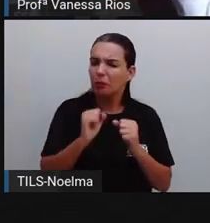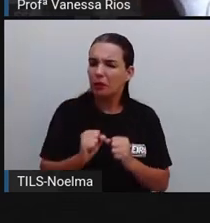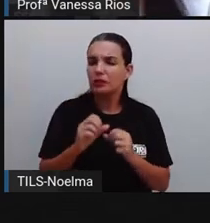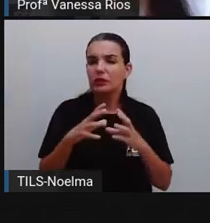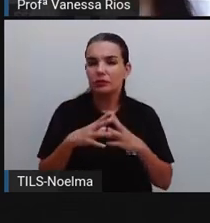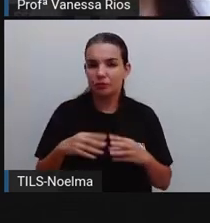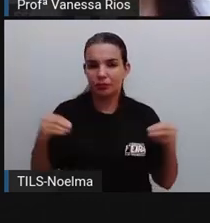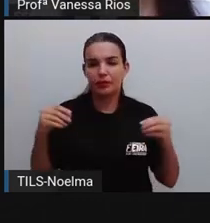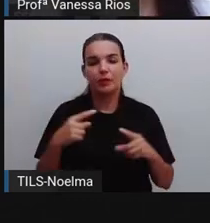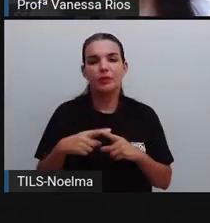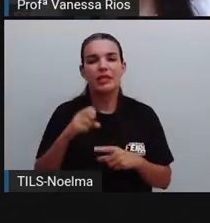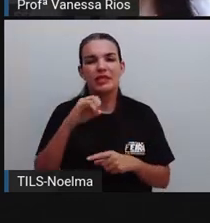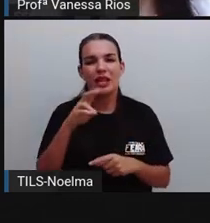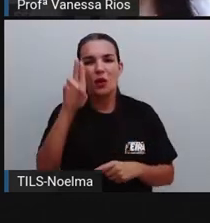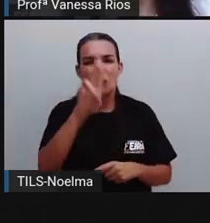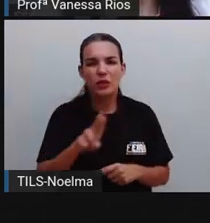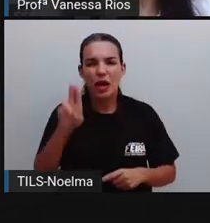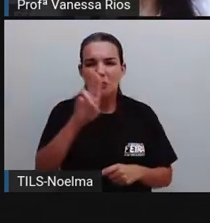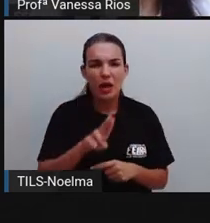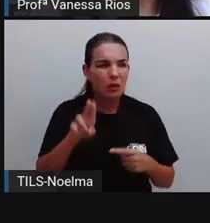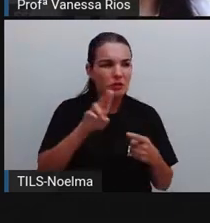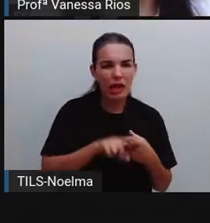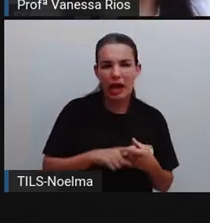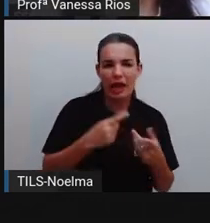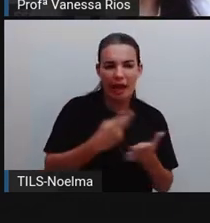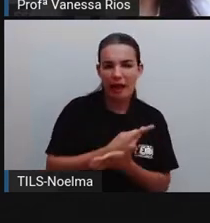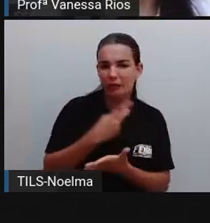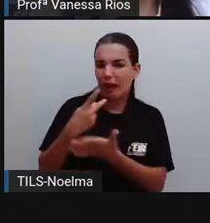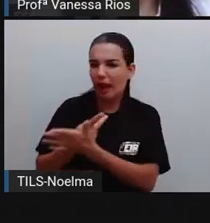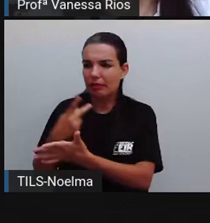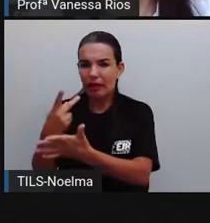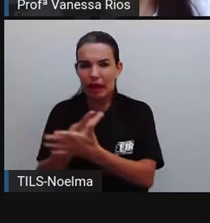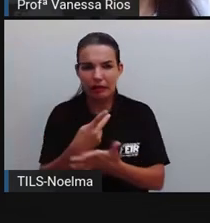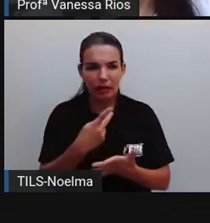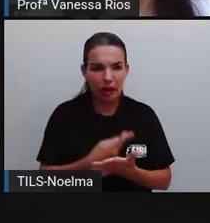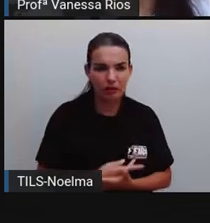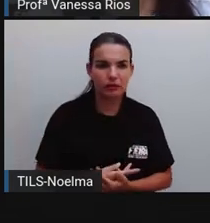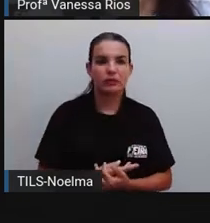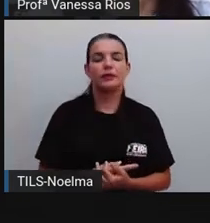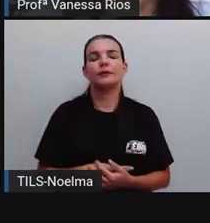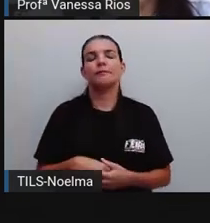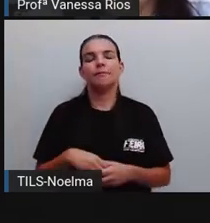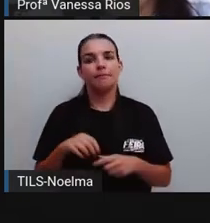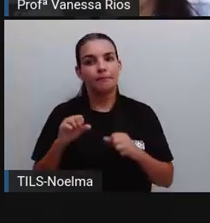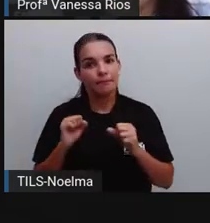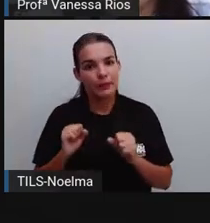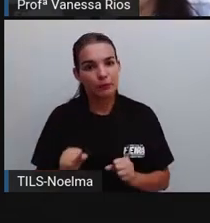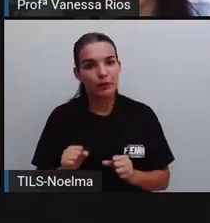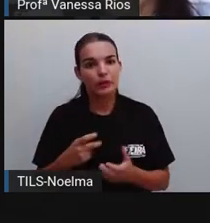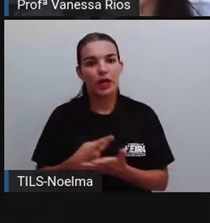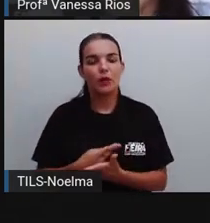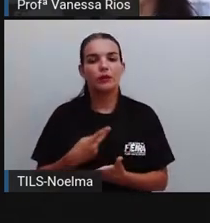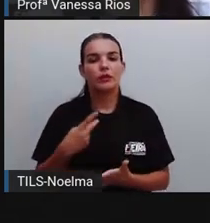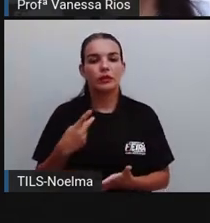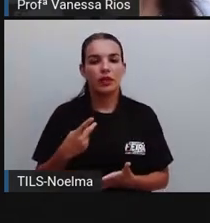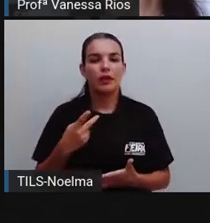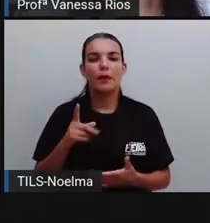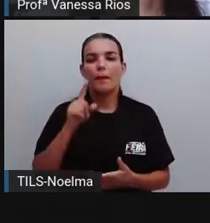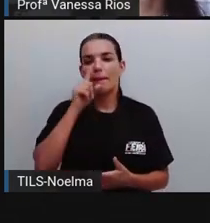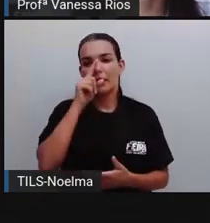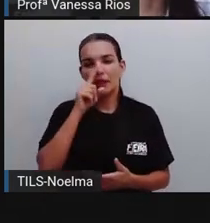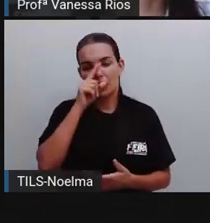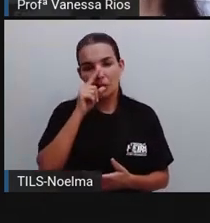mau uso, né? Se não observar aquilo, né? Os fatores necessários para que essa renovação aconteça,